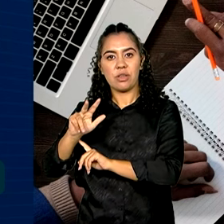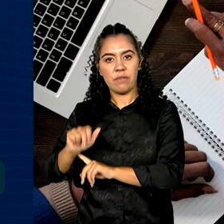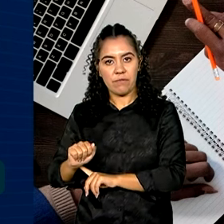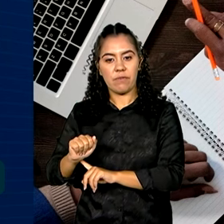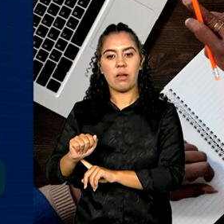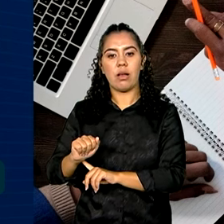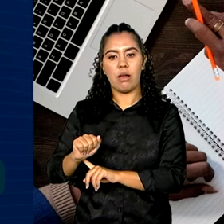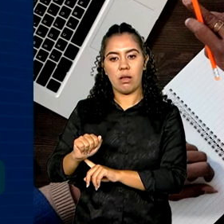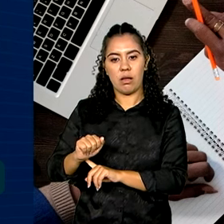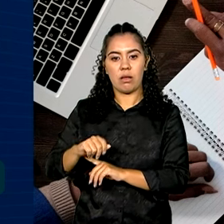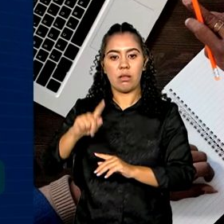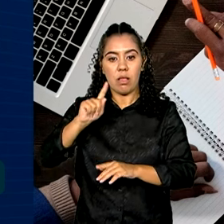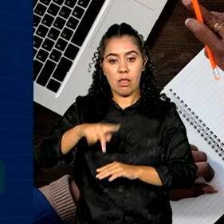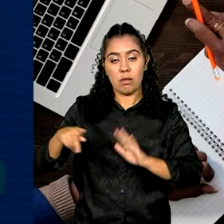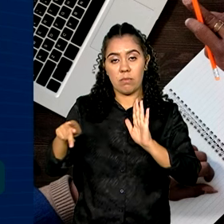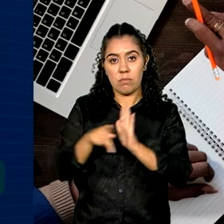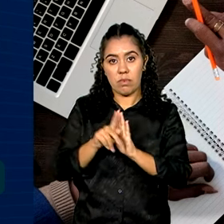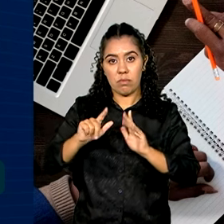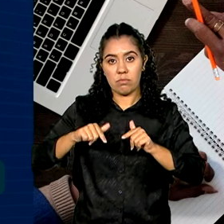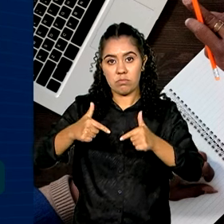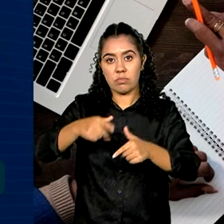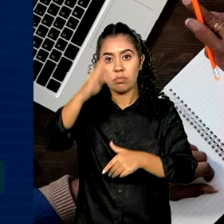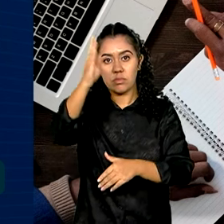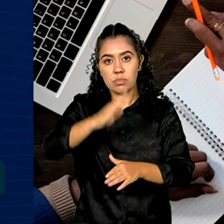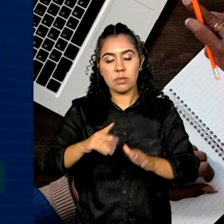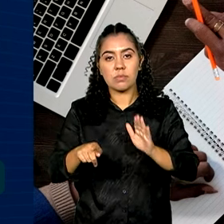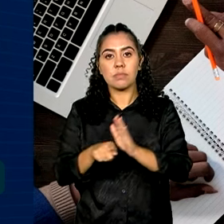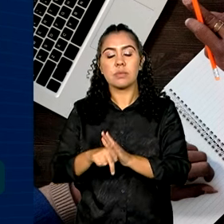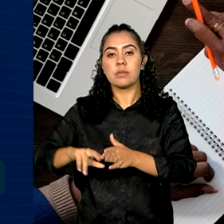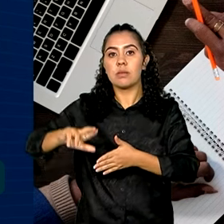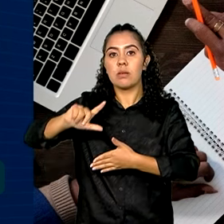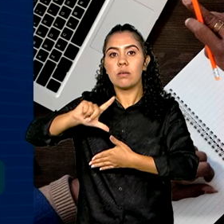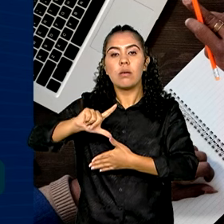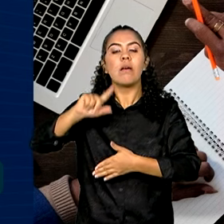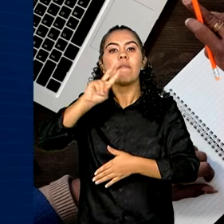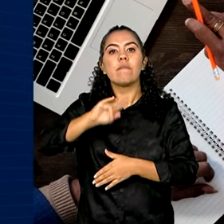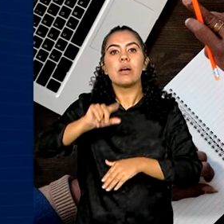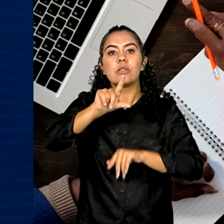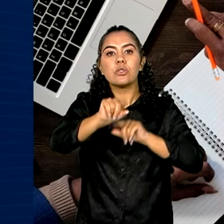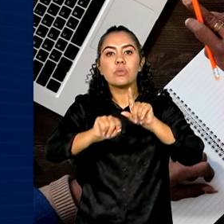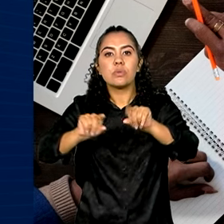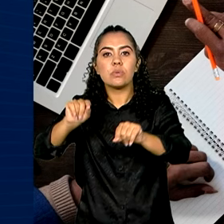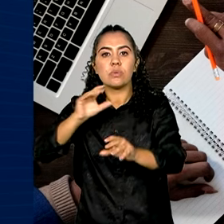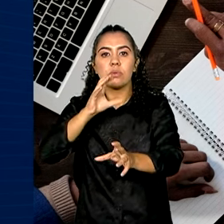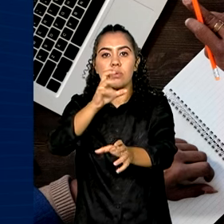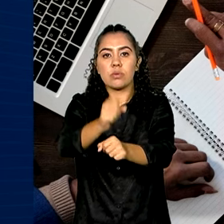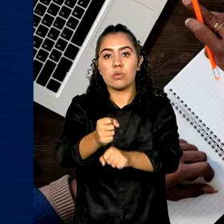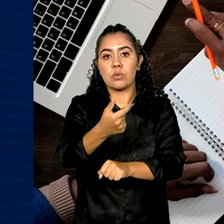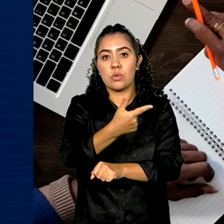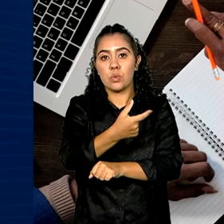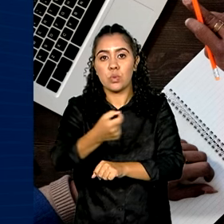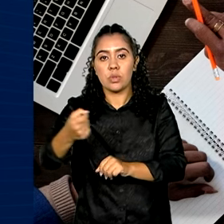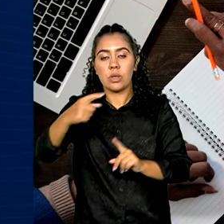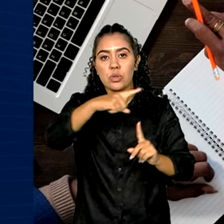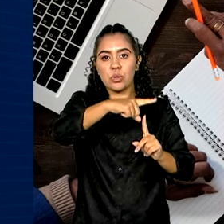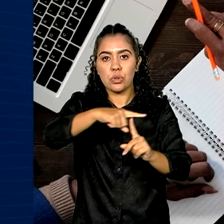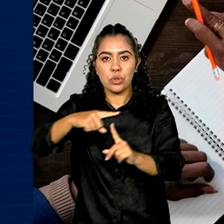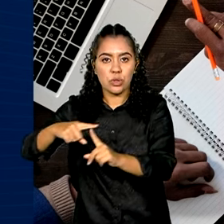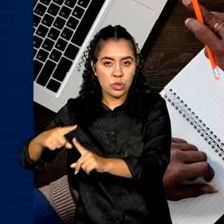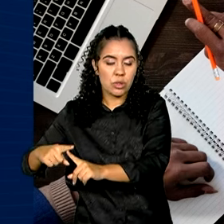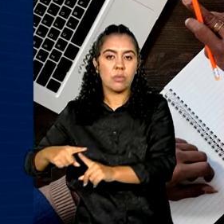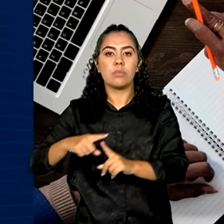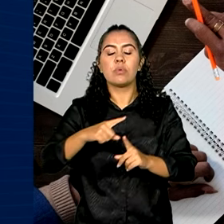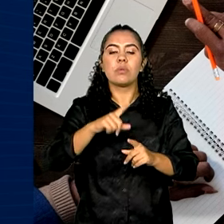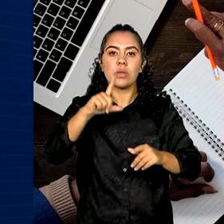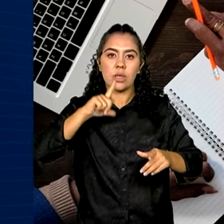aceleração de startups da América Latina, vai selecionar até 200 negócios que estejam nas fases